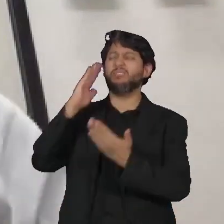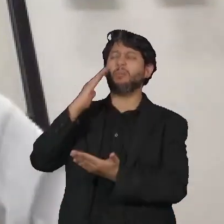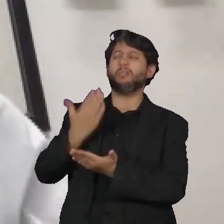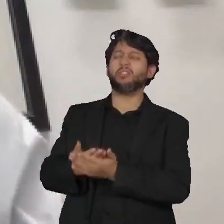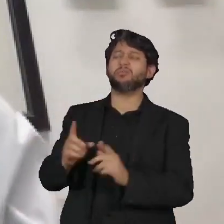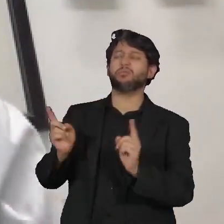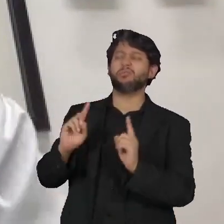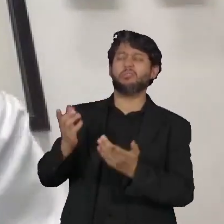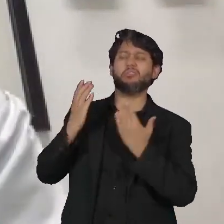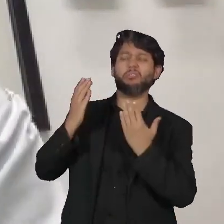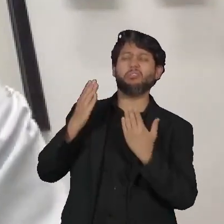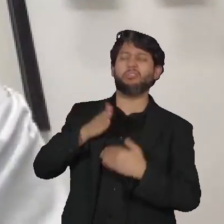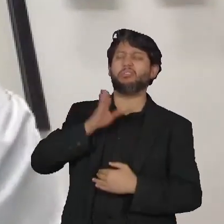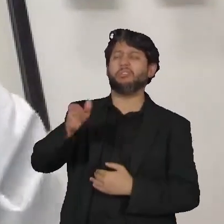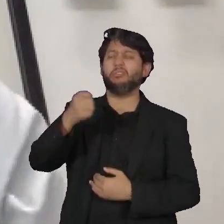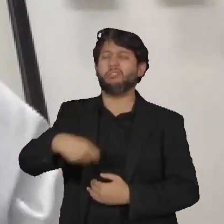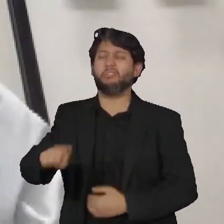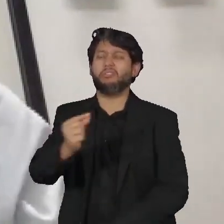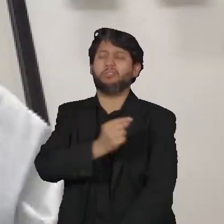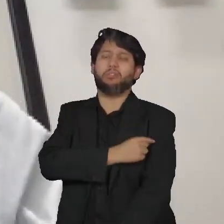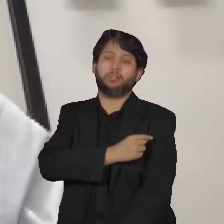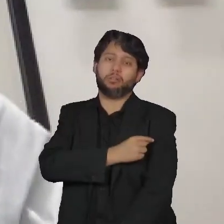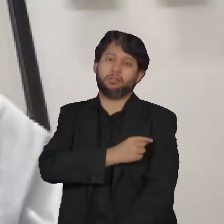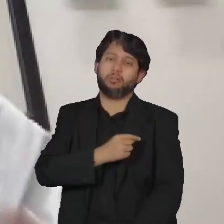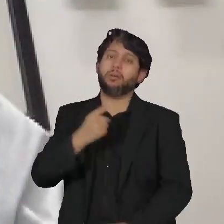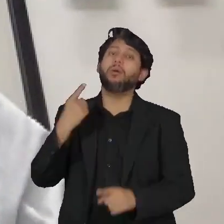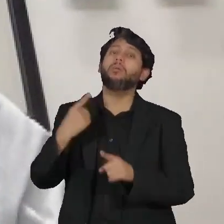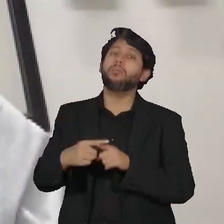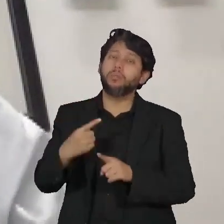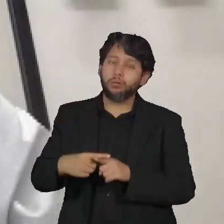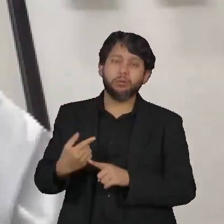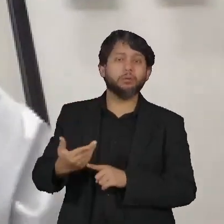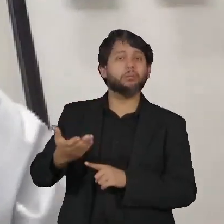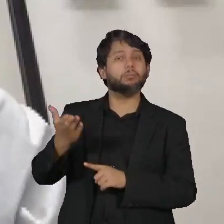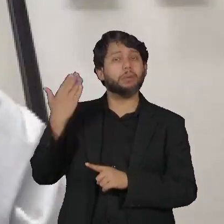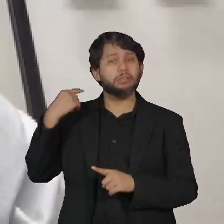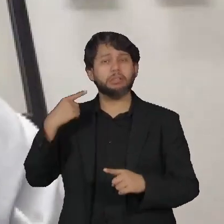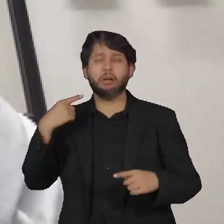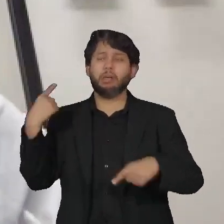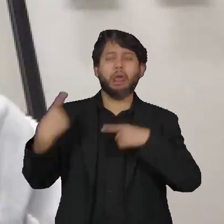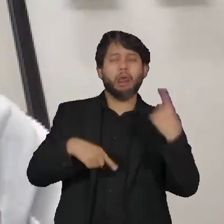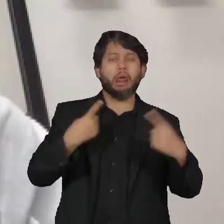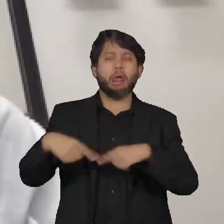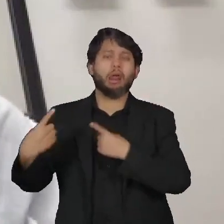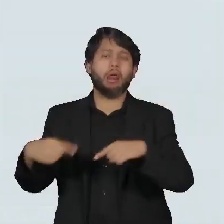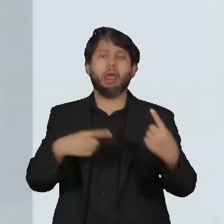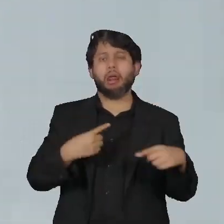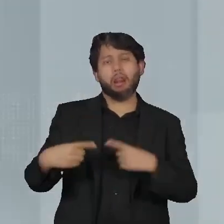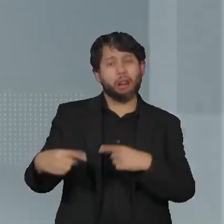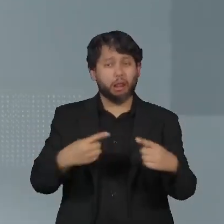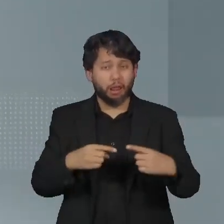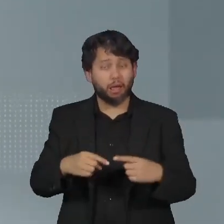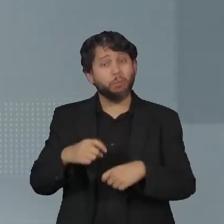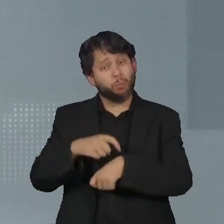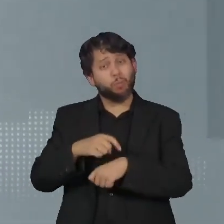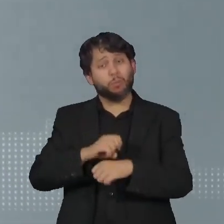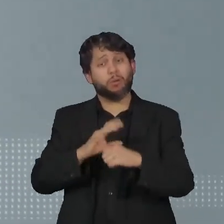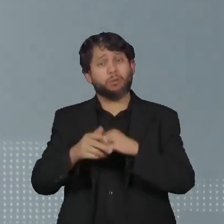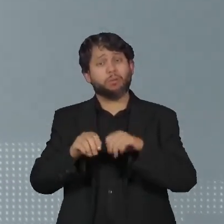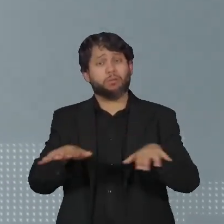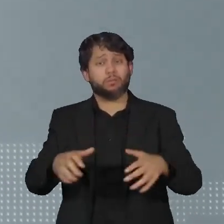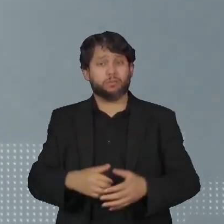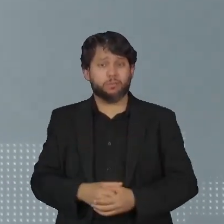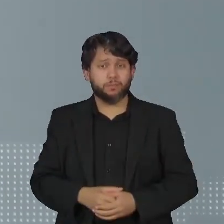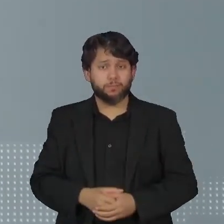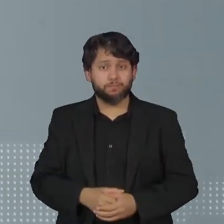desconfiança, fruto daquela dicotomia da época do Covid. Para frear a